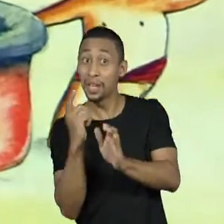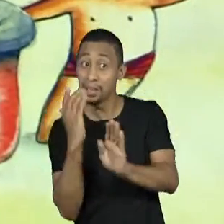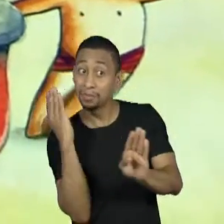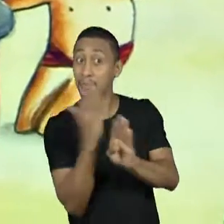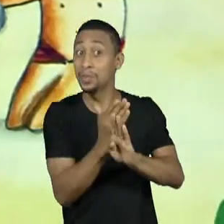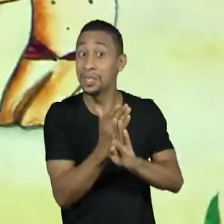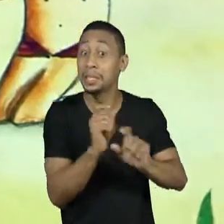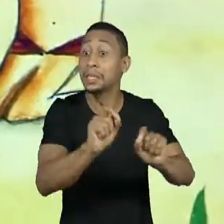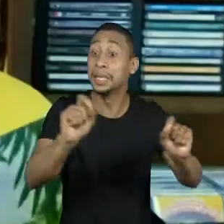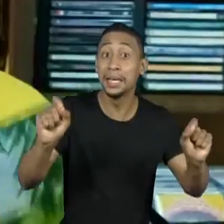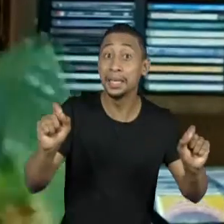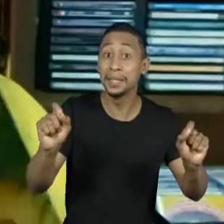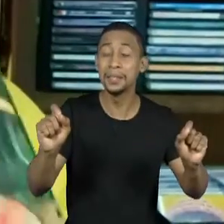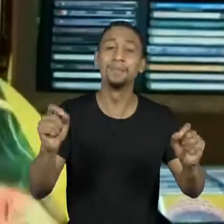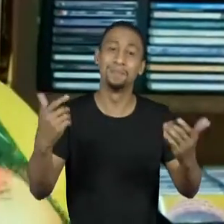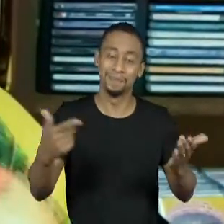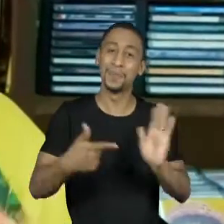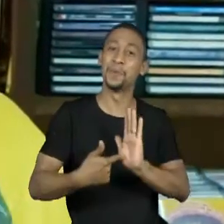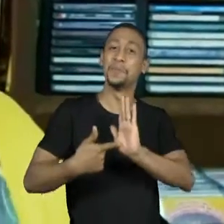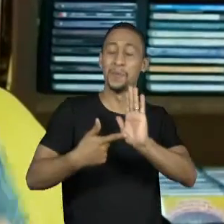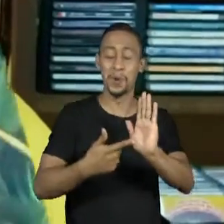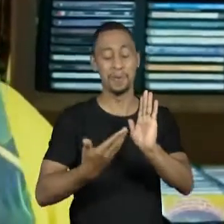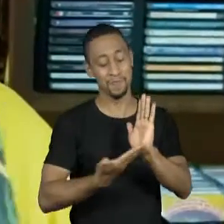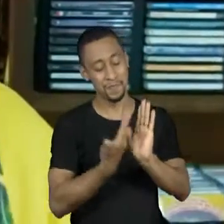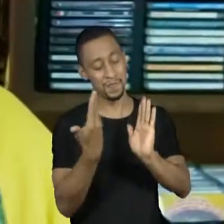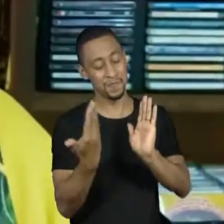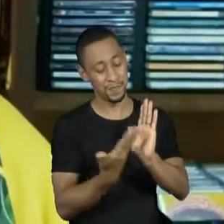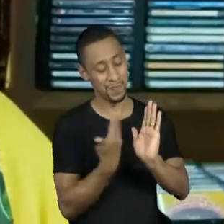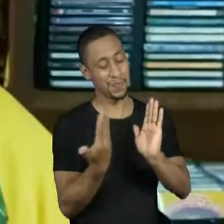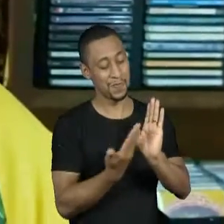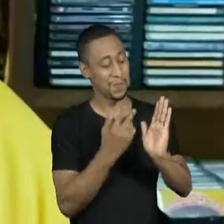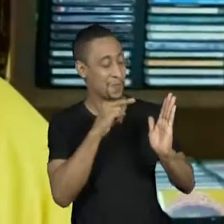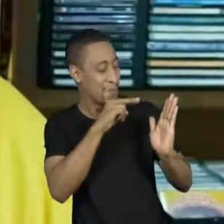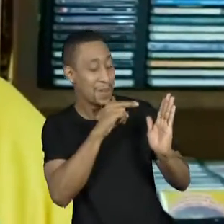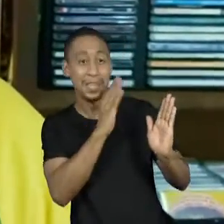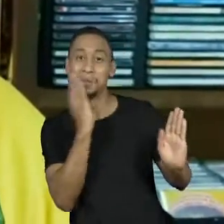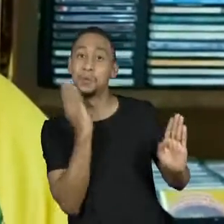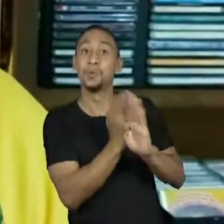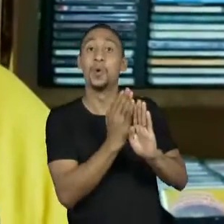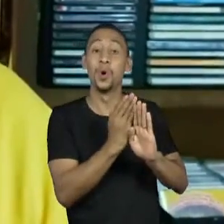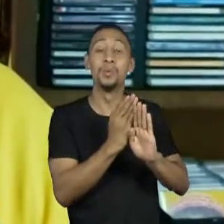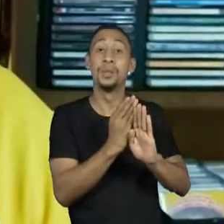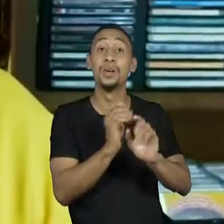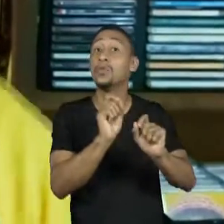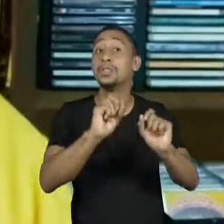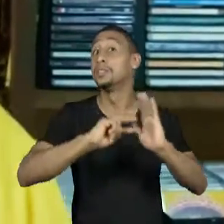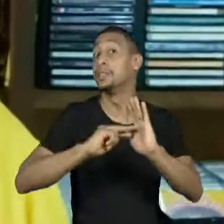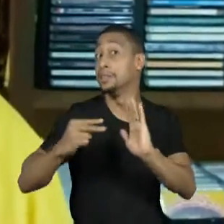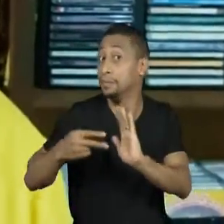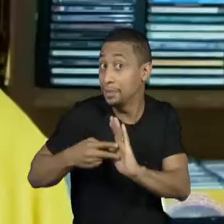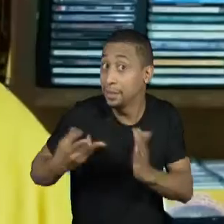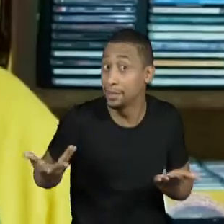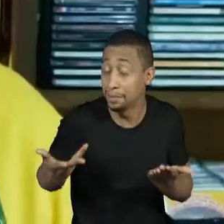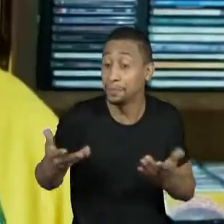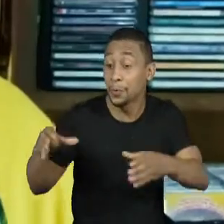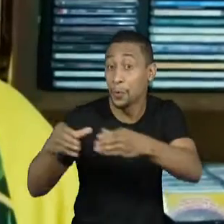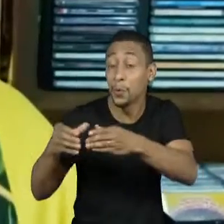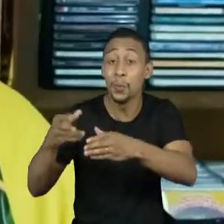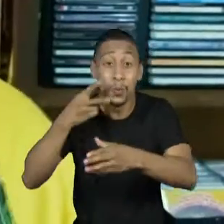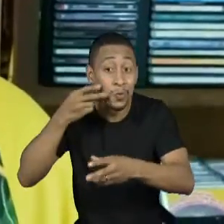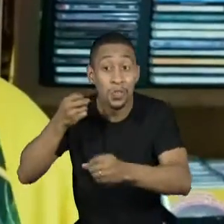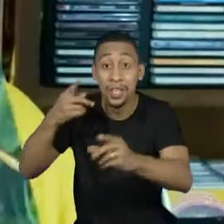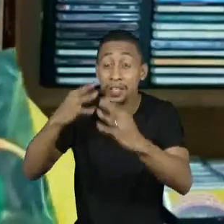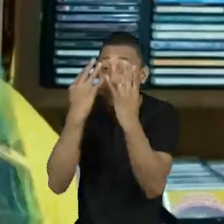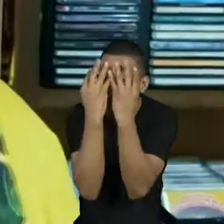Essas são as descobertas que em cada página do livro Descobrindo o Xingu, você pode fazer sozinho, ou com seus